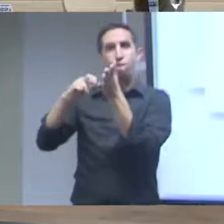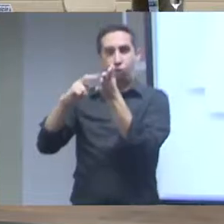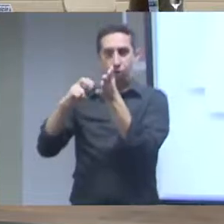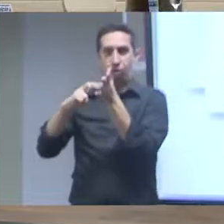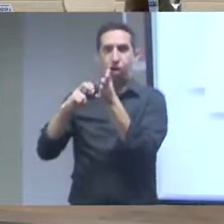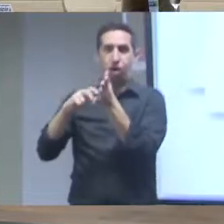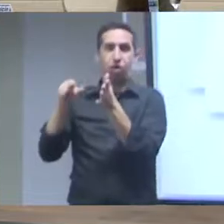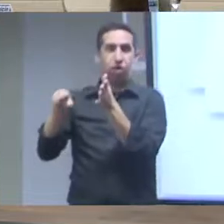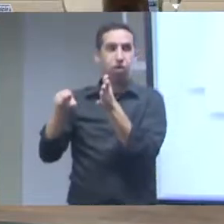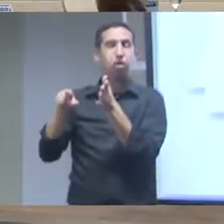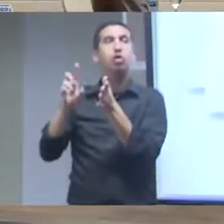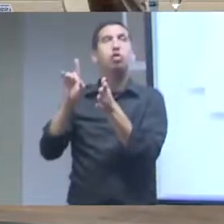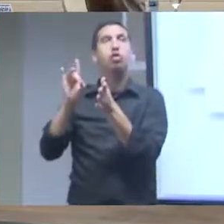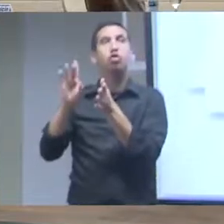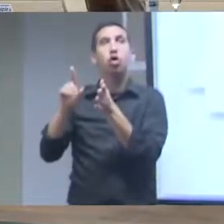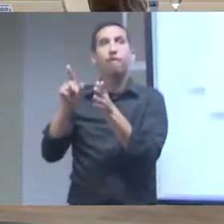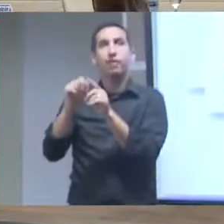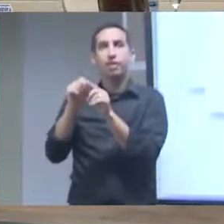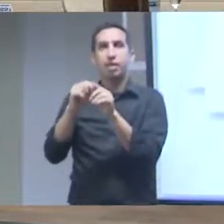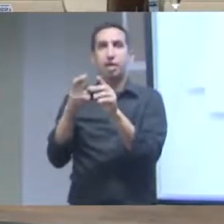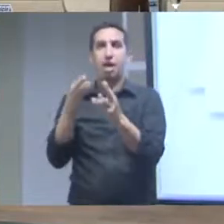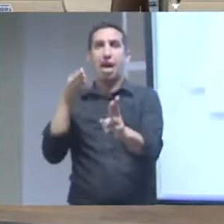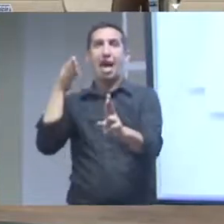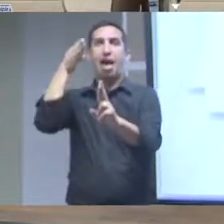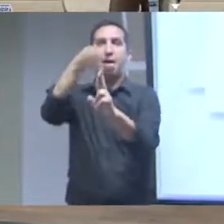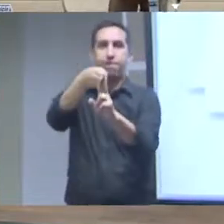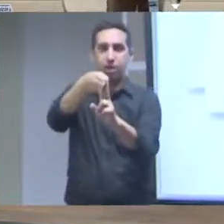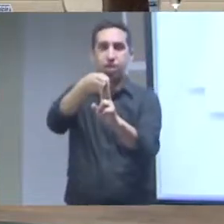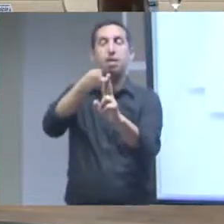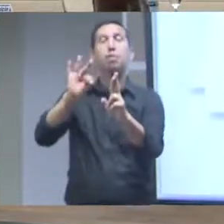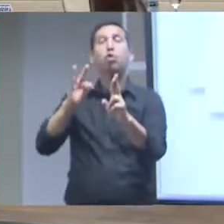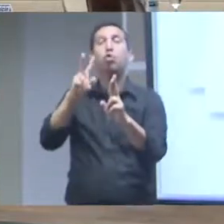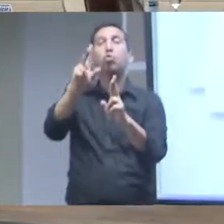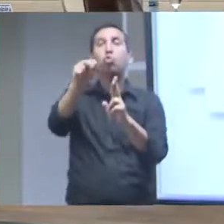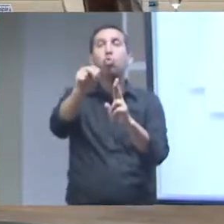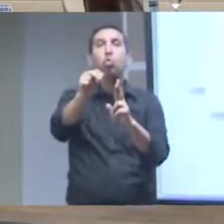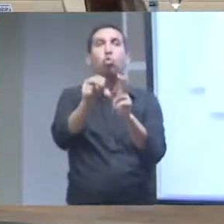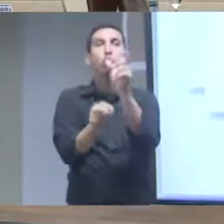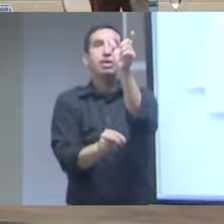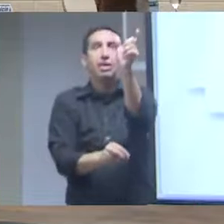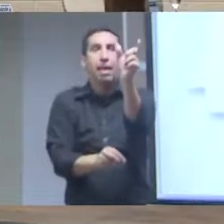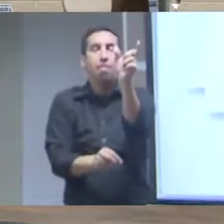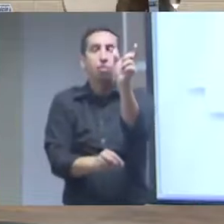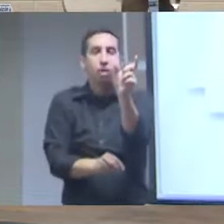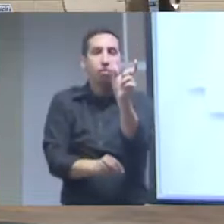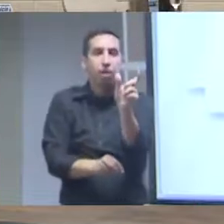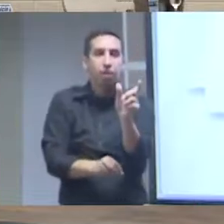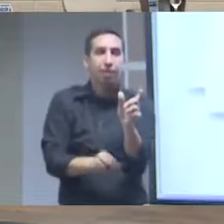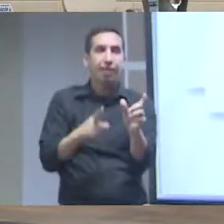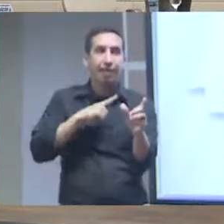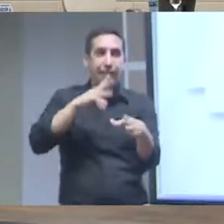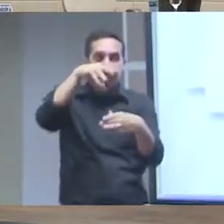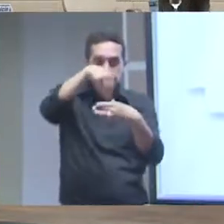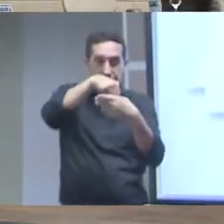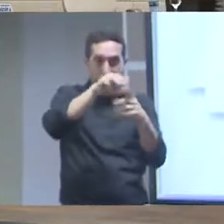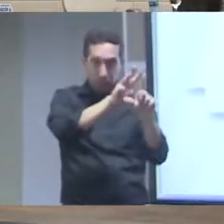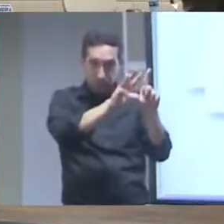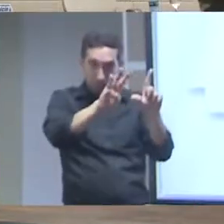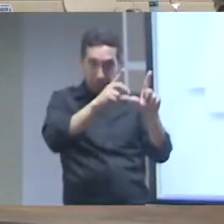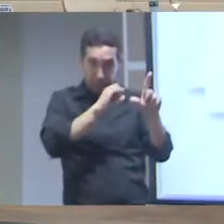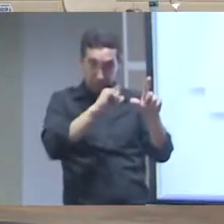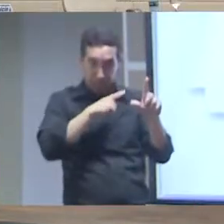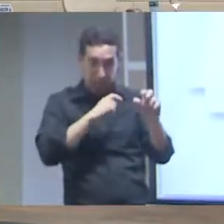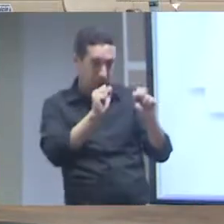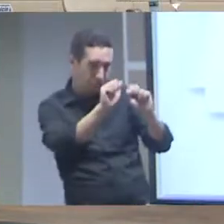nossos bancos de dados se tem um campo lá cujo tipo de vegetação é mata atlântica aqui você consome o que o Jardim Botânico